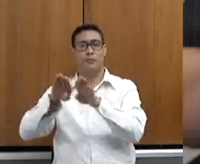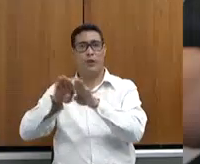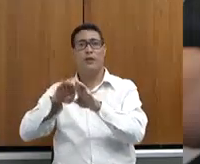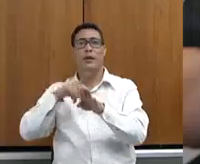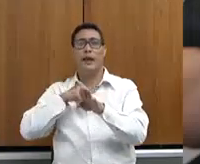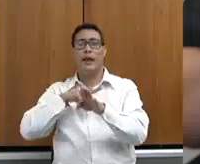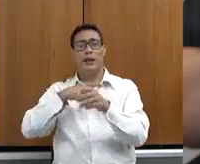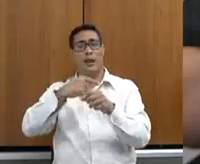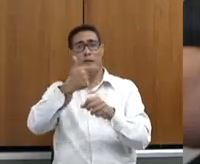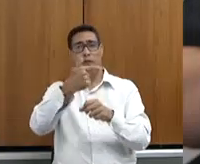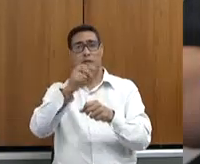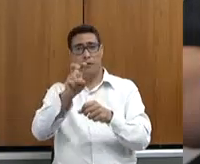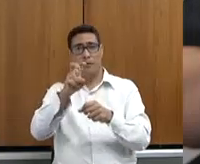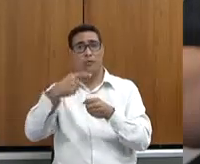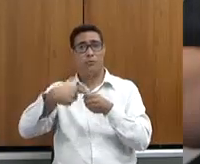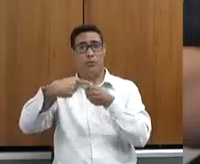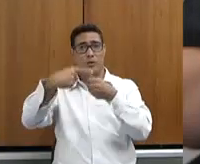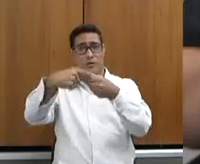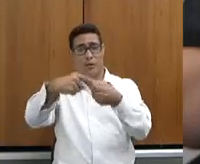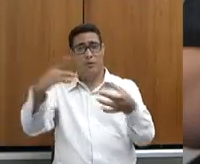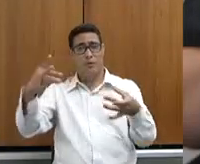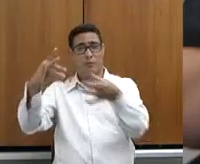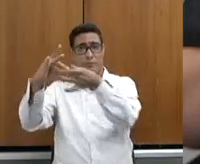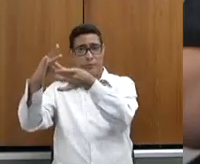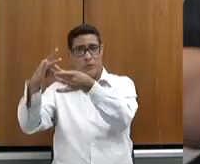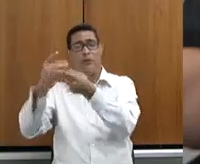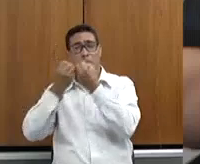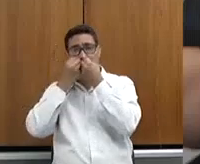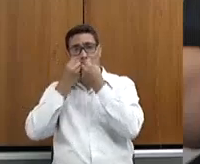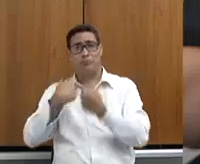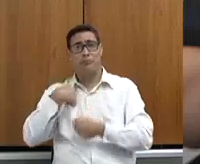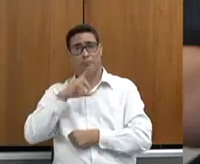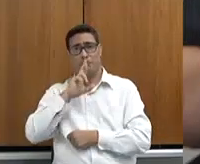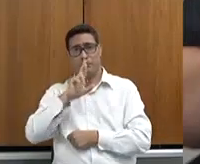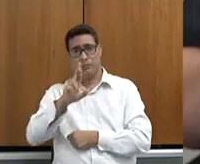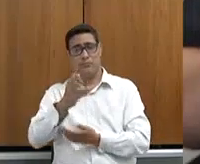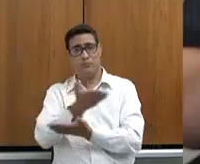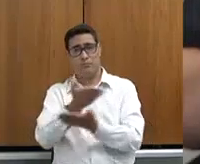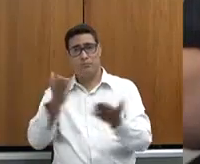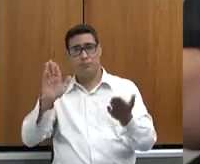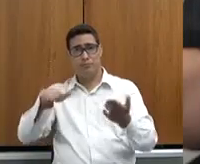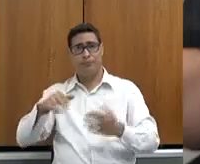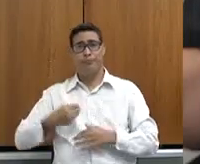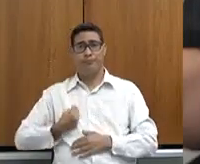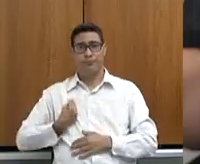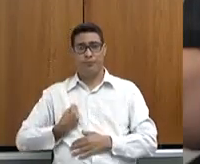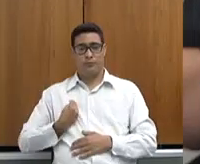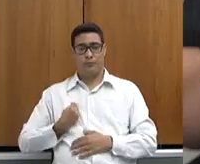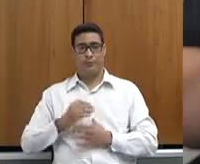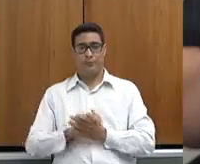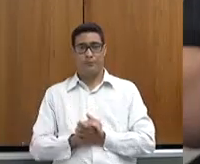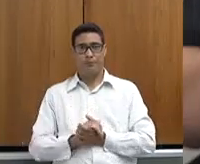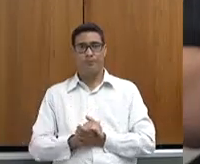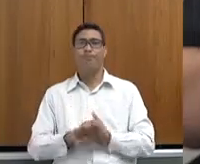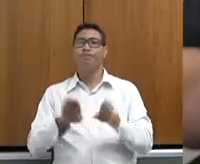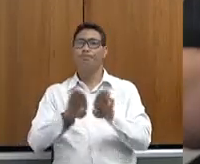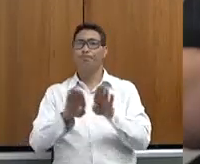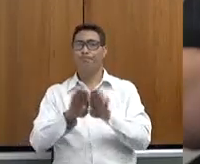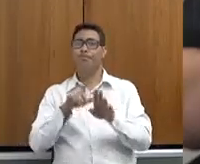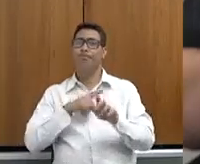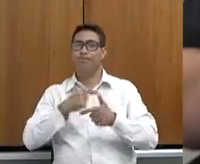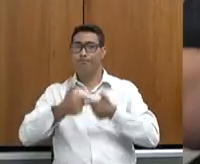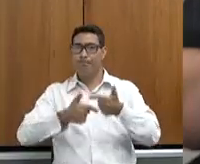municípios conveniados com excelentes resultados ao longo da sua existência. Tem um trabalho